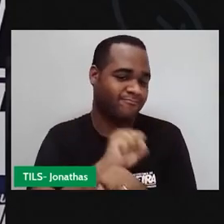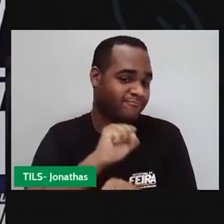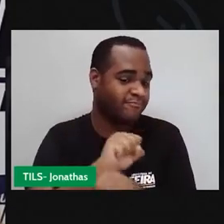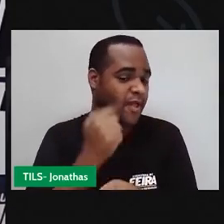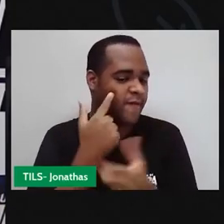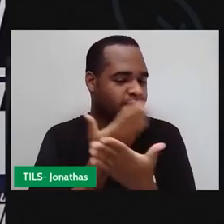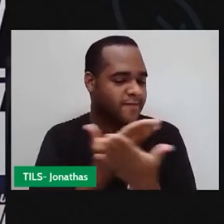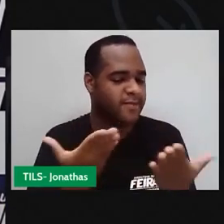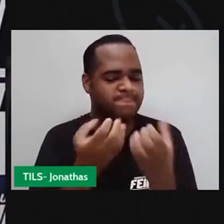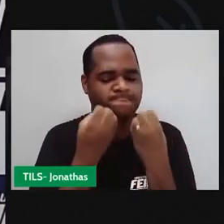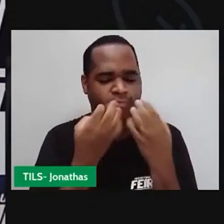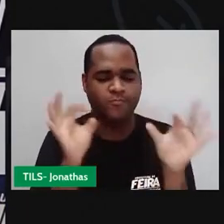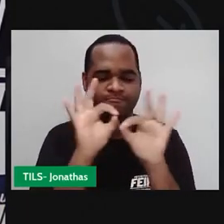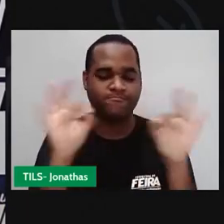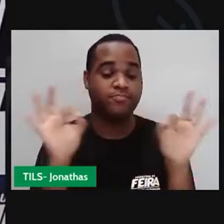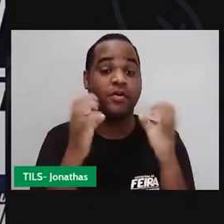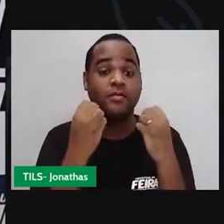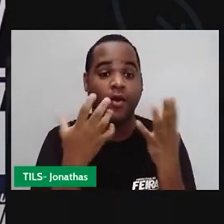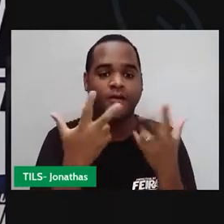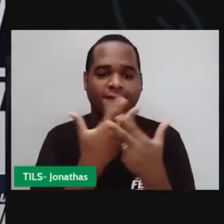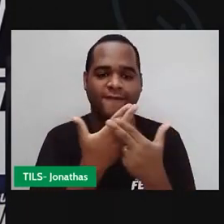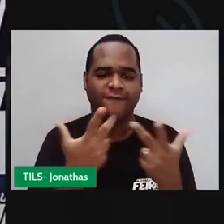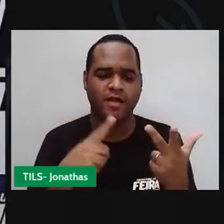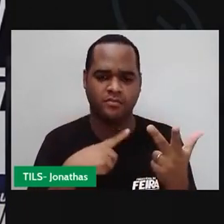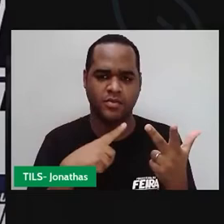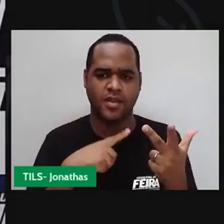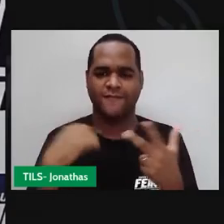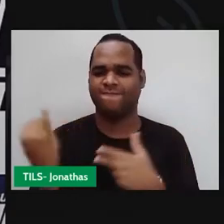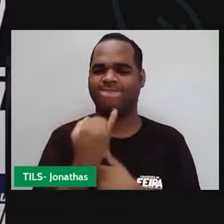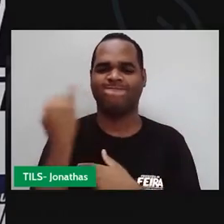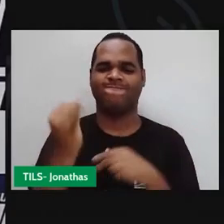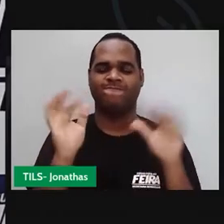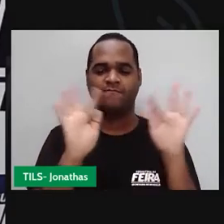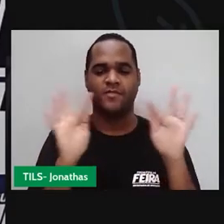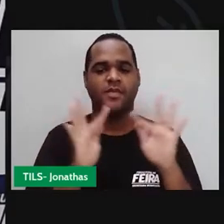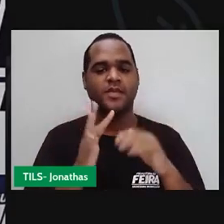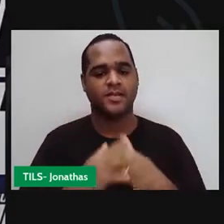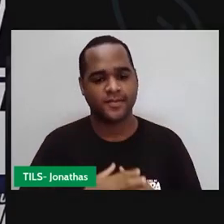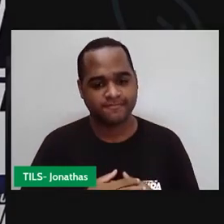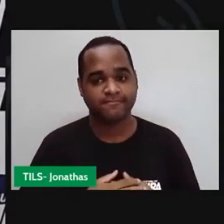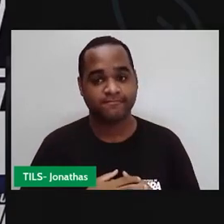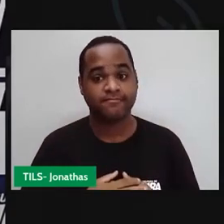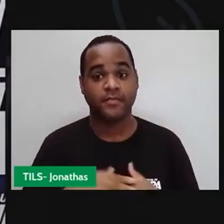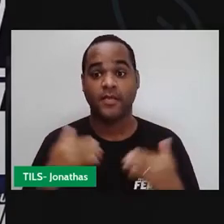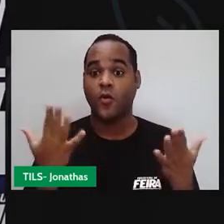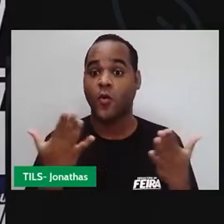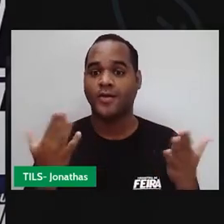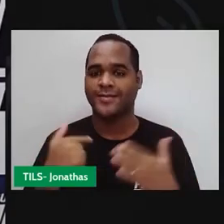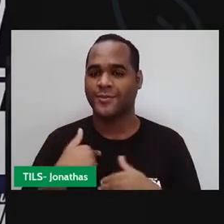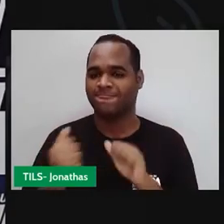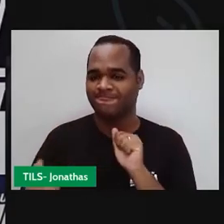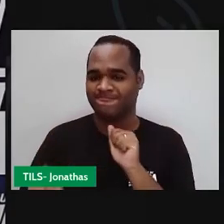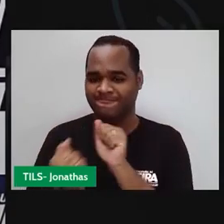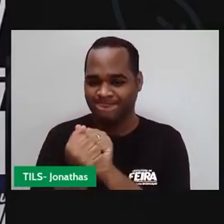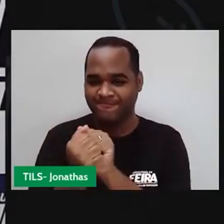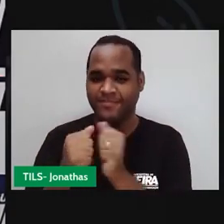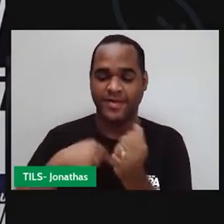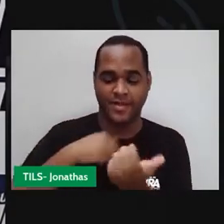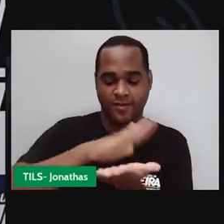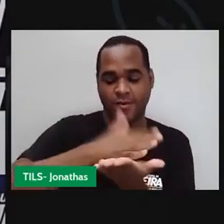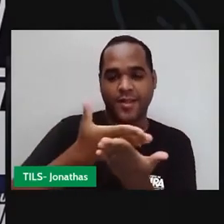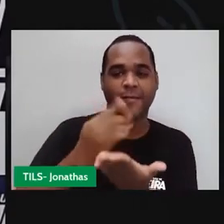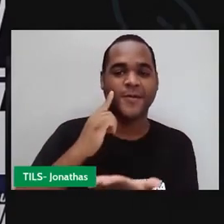tenham tido muitos motivos para serem felizes. Bom, hoje eu estou com o meu colega, é o intérprete,